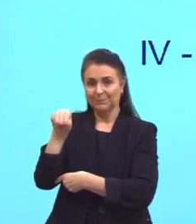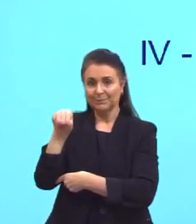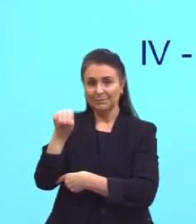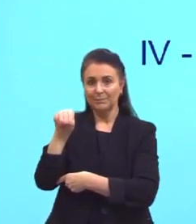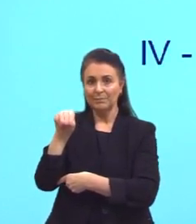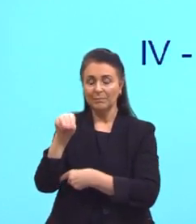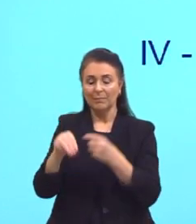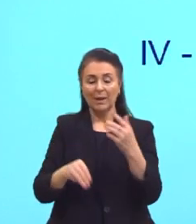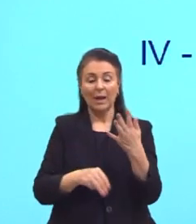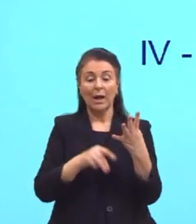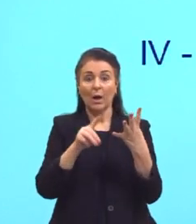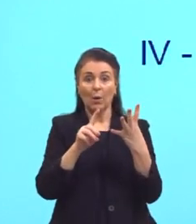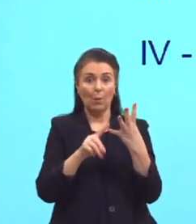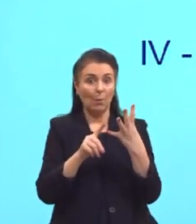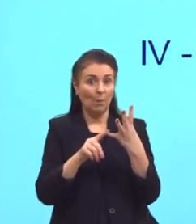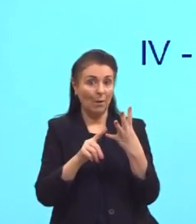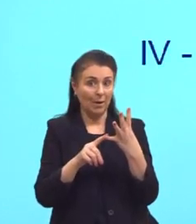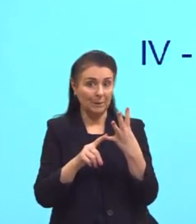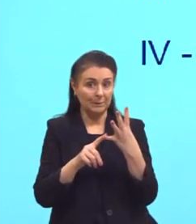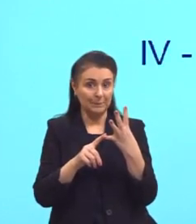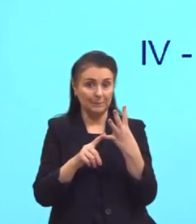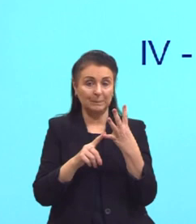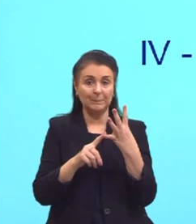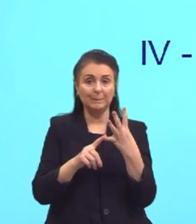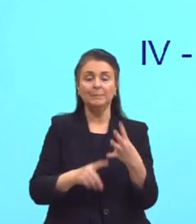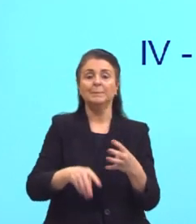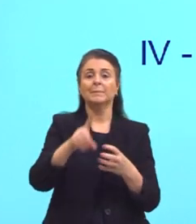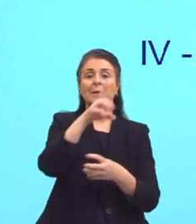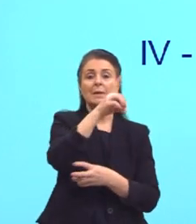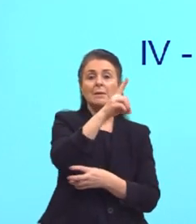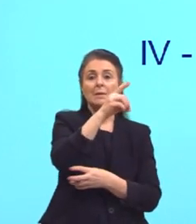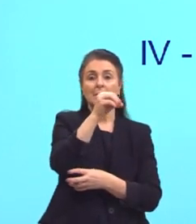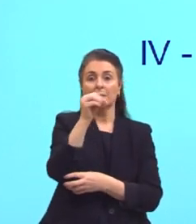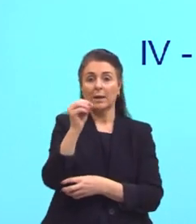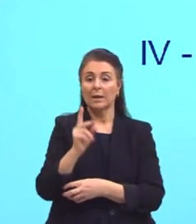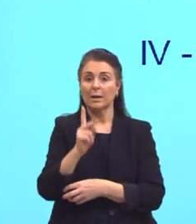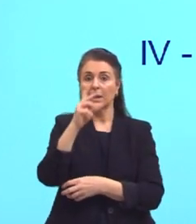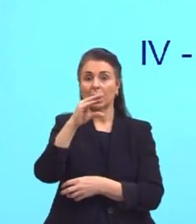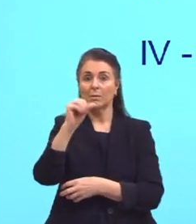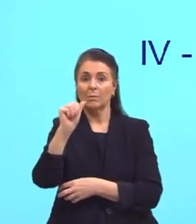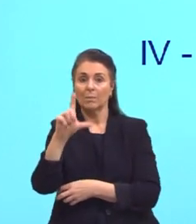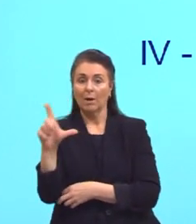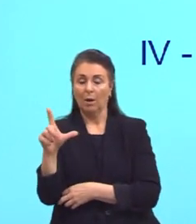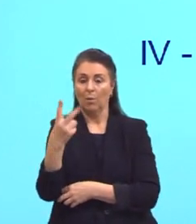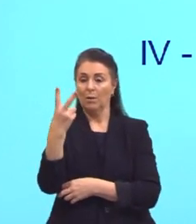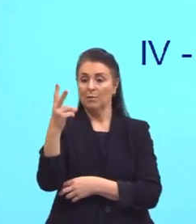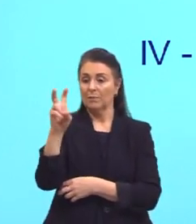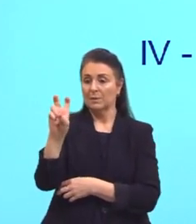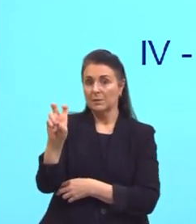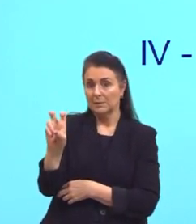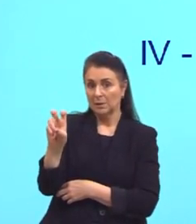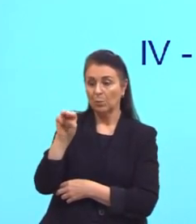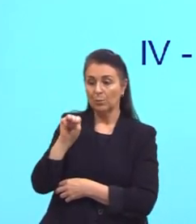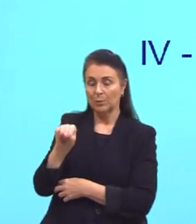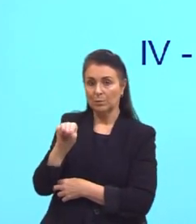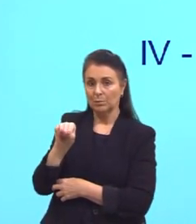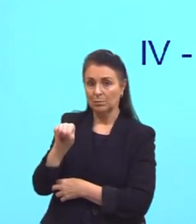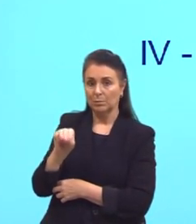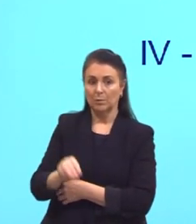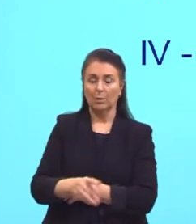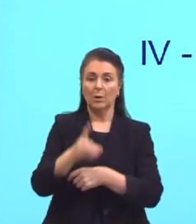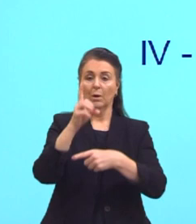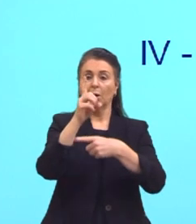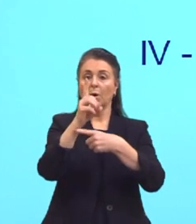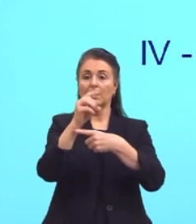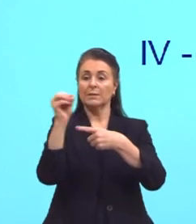Quarta atividade física, então, 100 quilocalorias para 25 minutos. 100